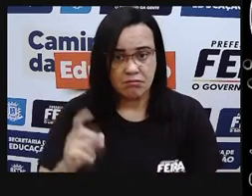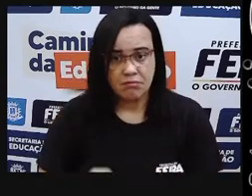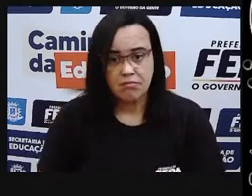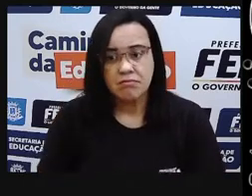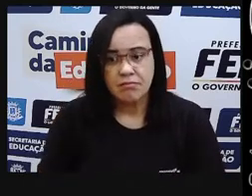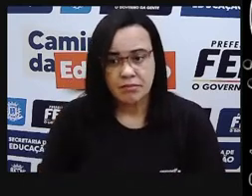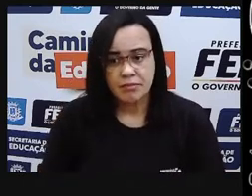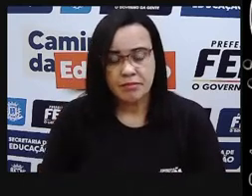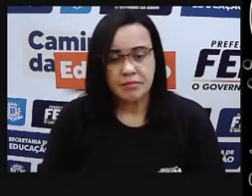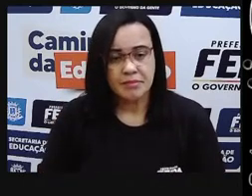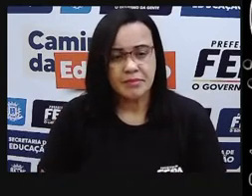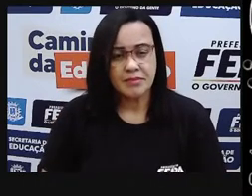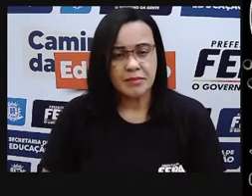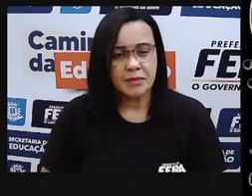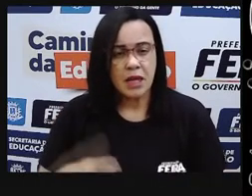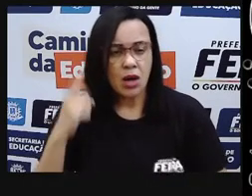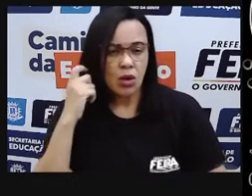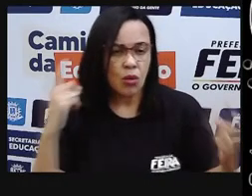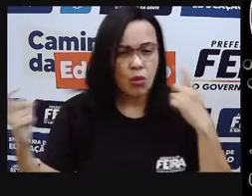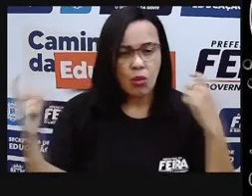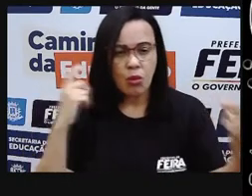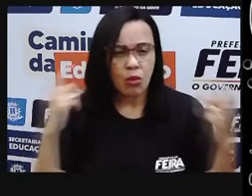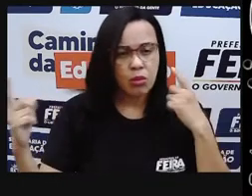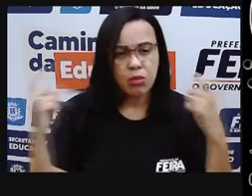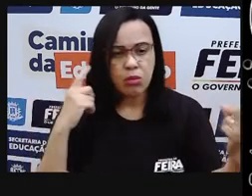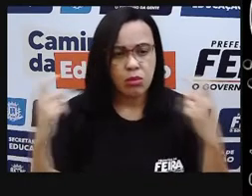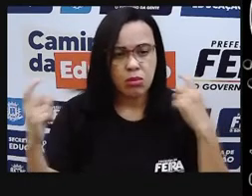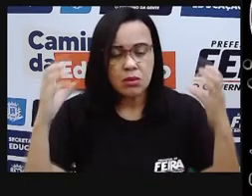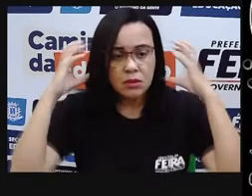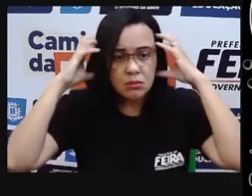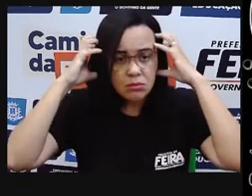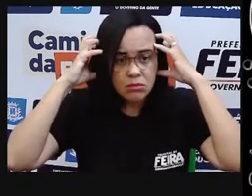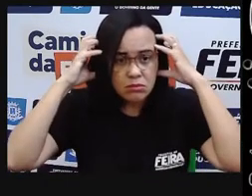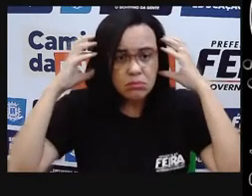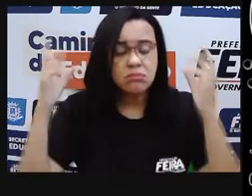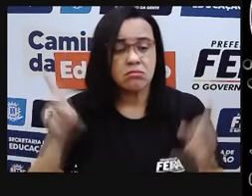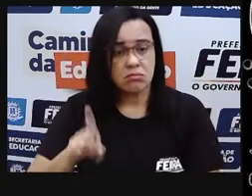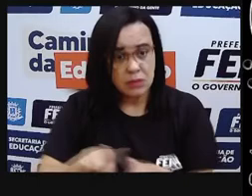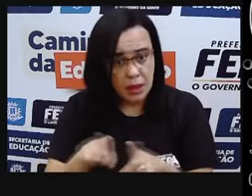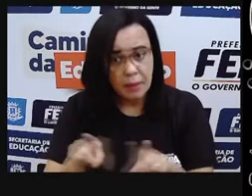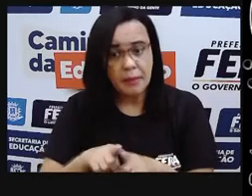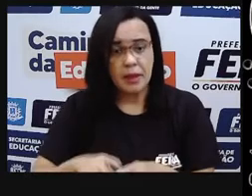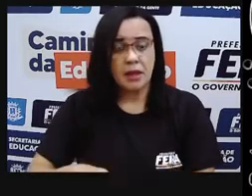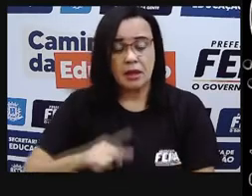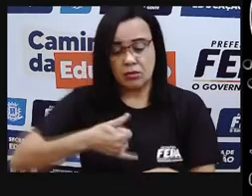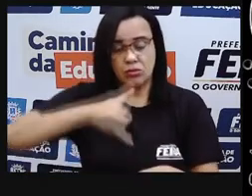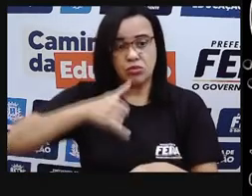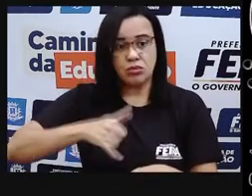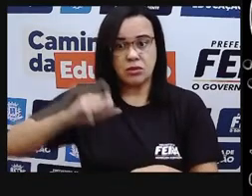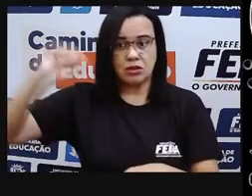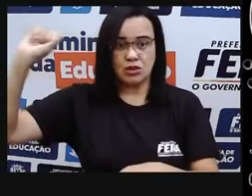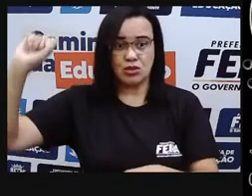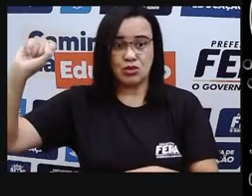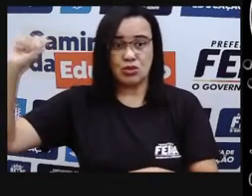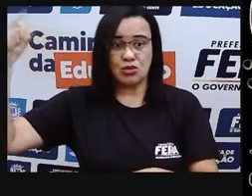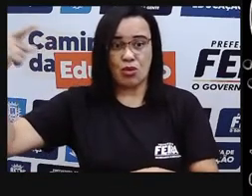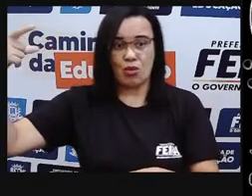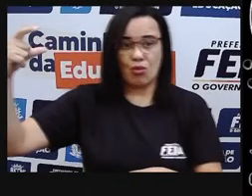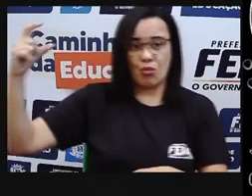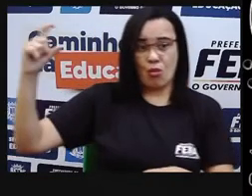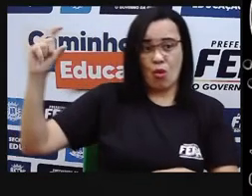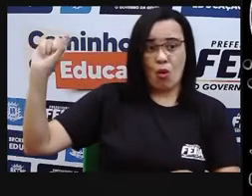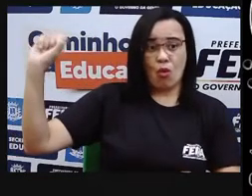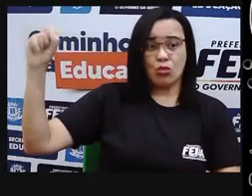fusões, né, dos núcleos atômicos. A gente tem a energia solar. Também temos as energias